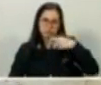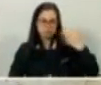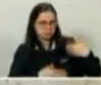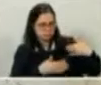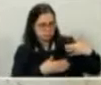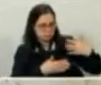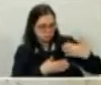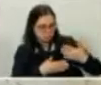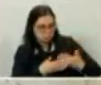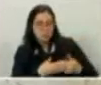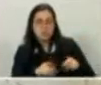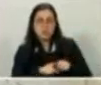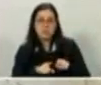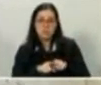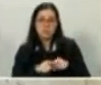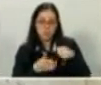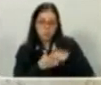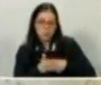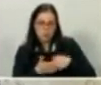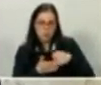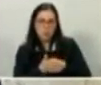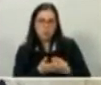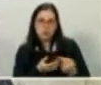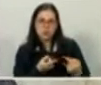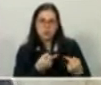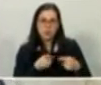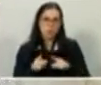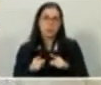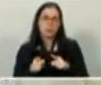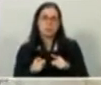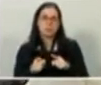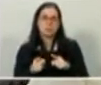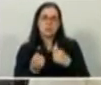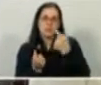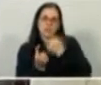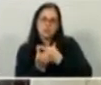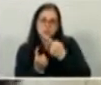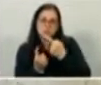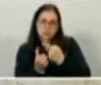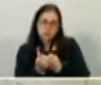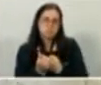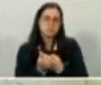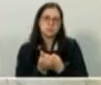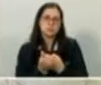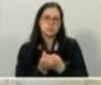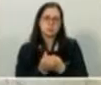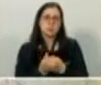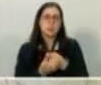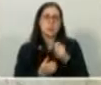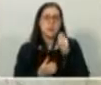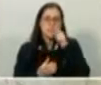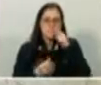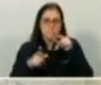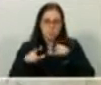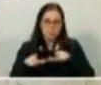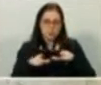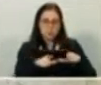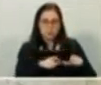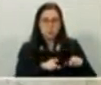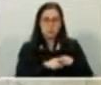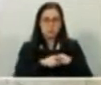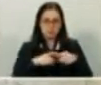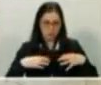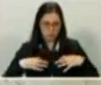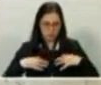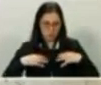a luta para combater o superfaturamento da salsicha, do pão de forma, para distribuir os uniformes que estavam lá apodrecendo,